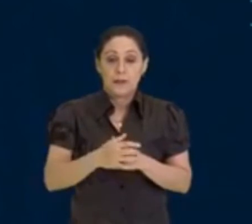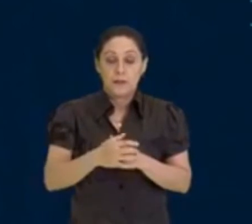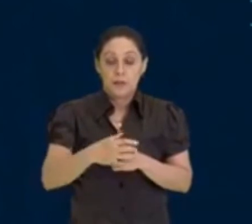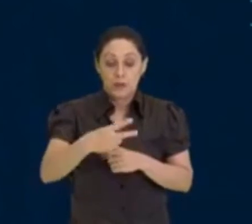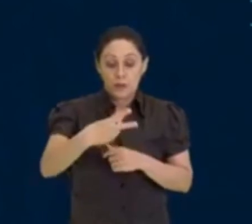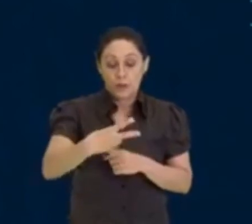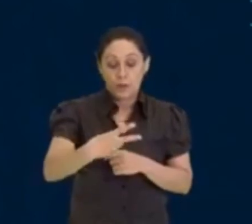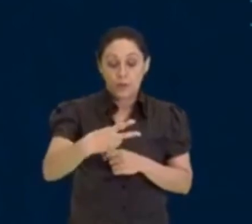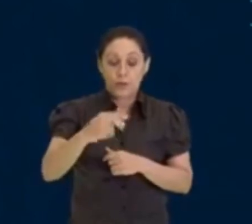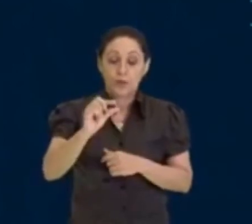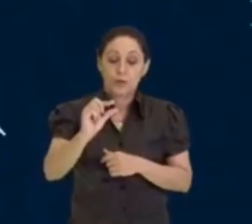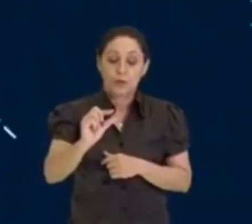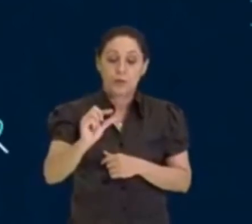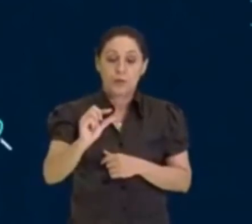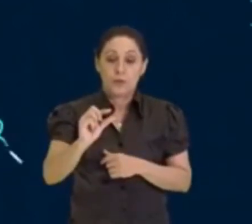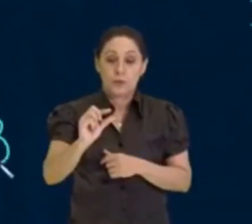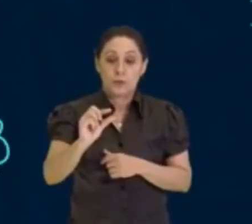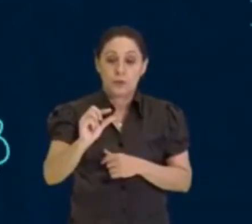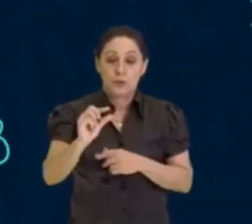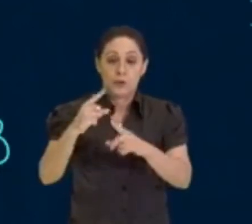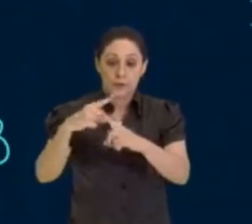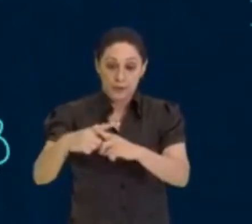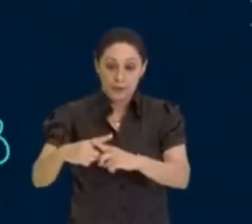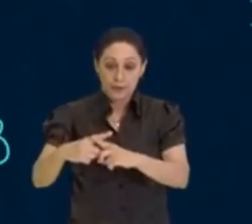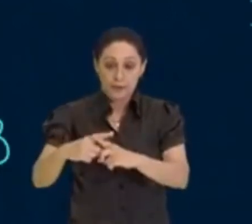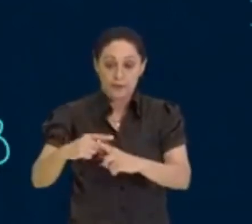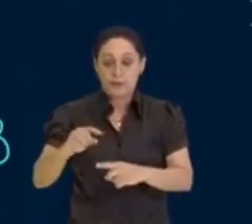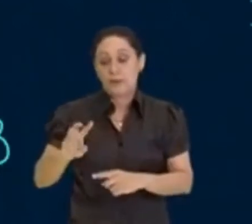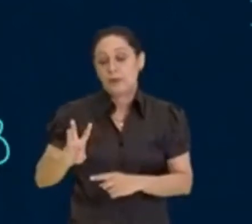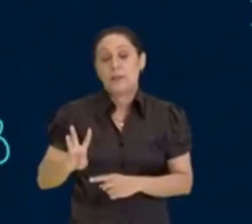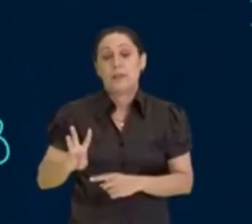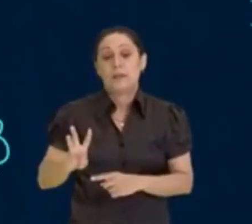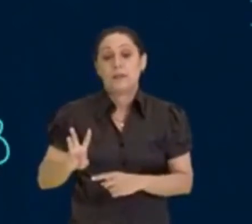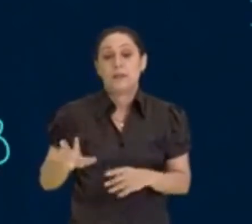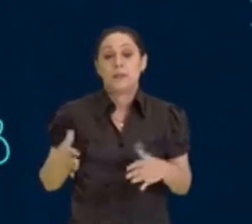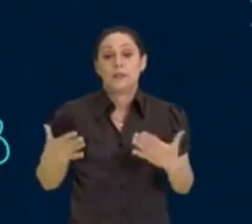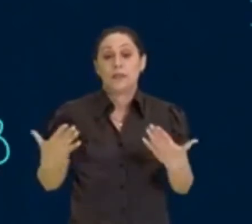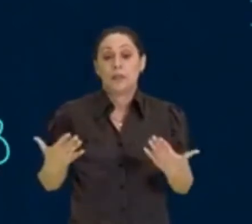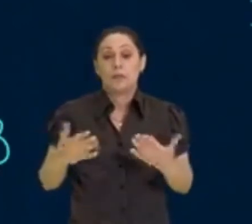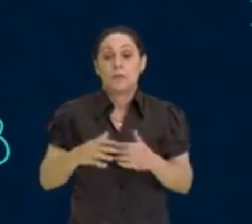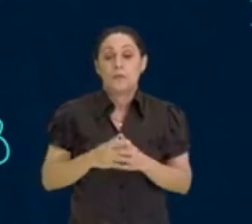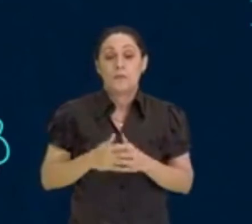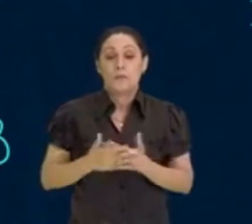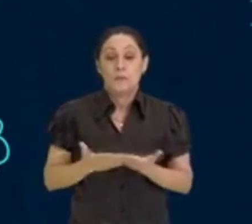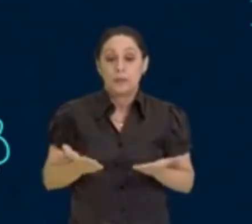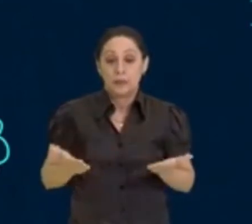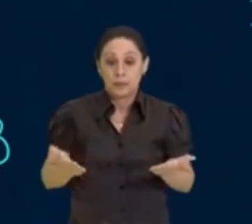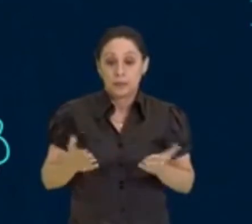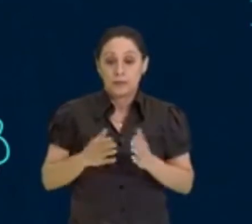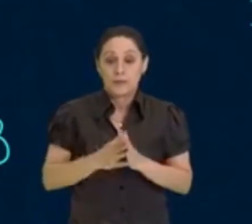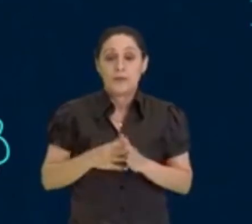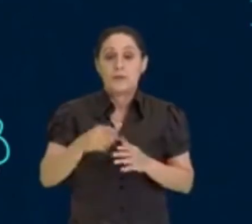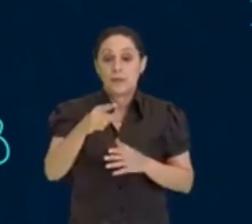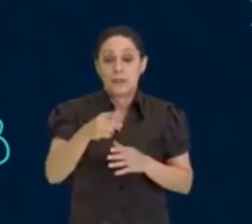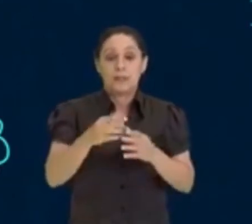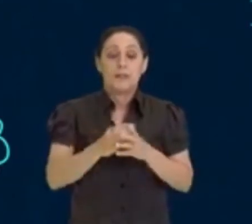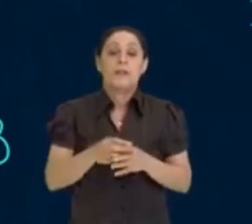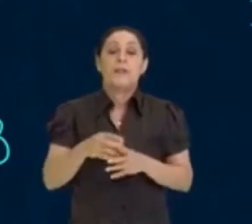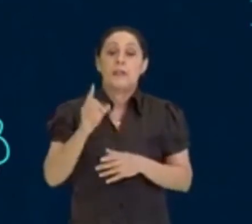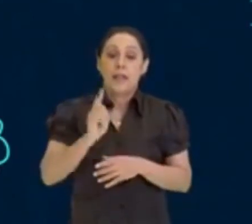quadrado vezes 3, tá bom? Aí, nesse caso, você está fatorando, você está